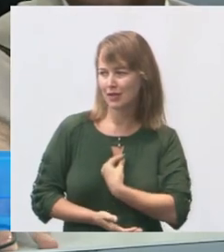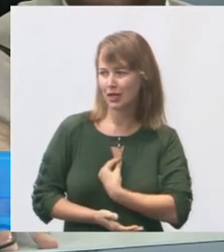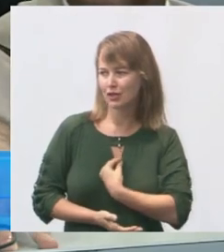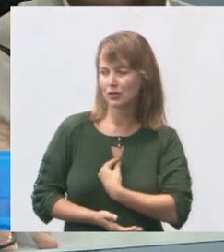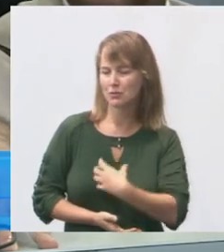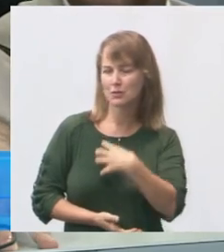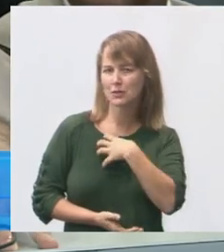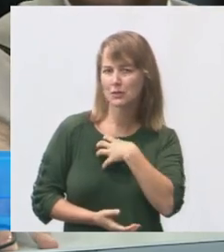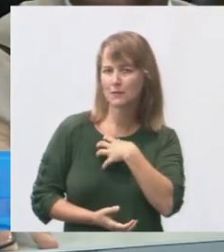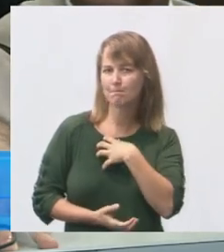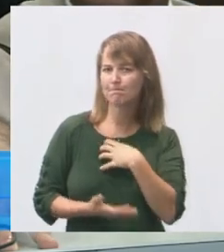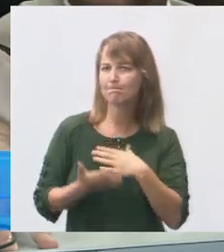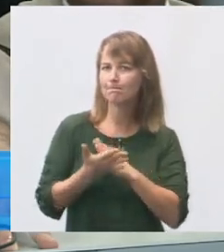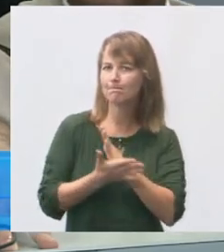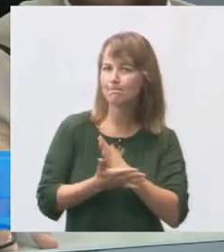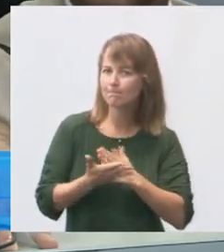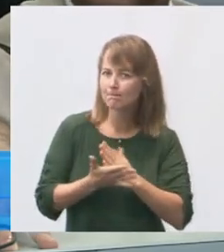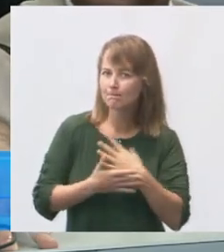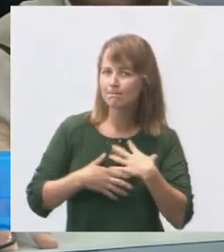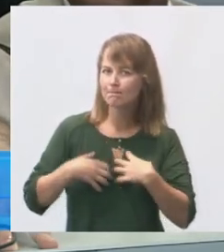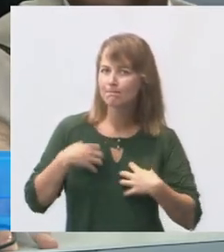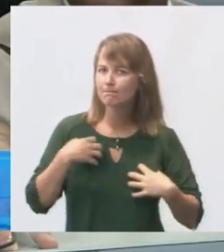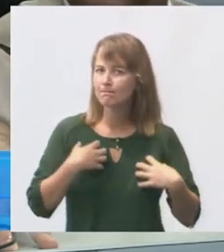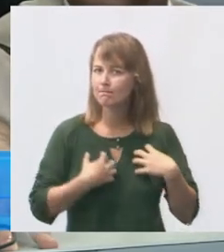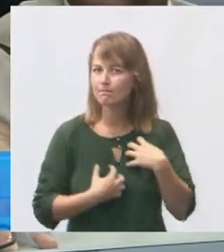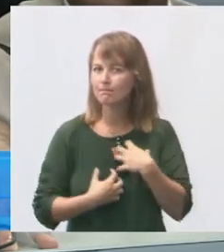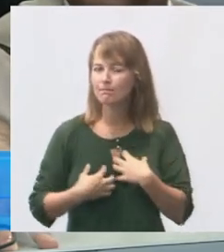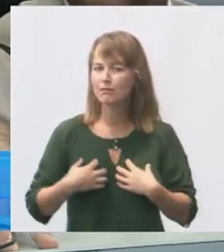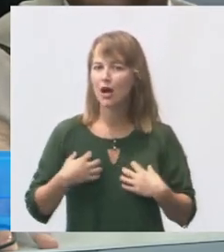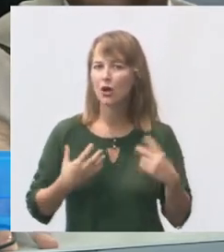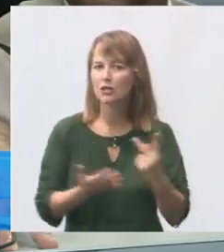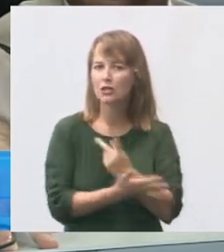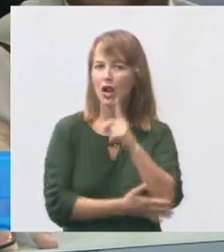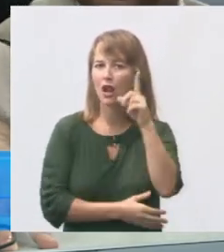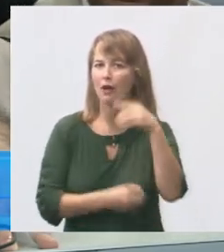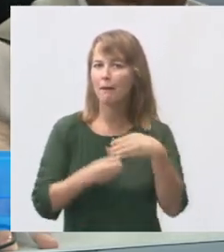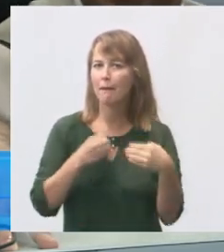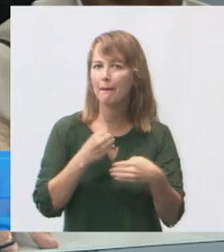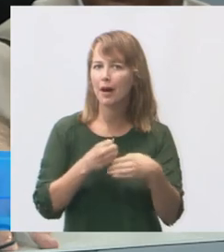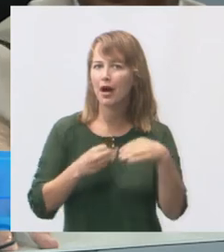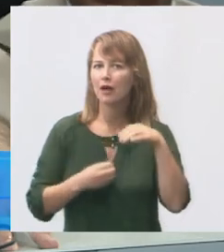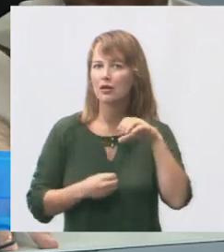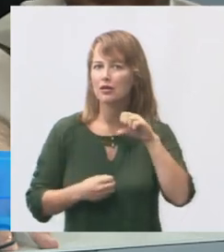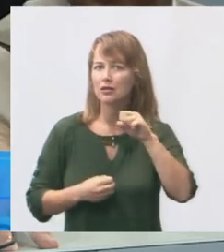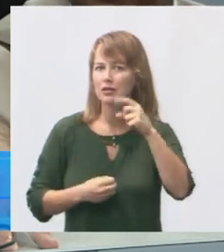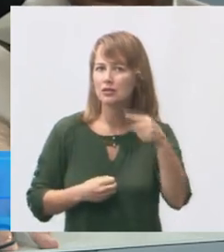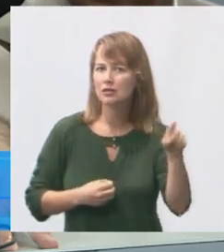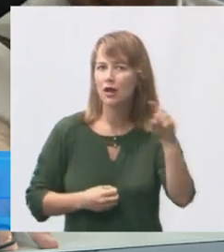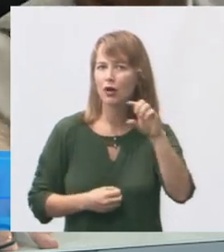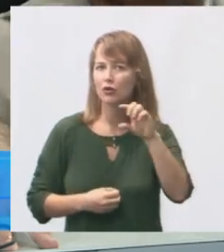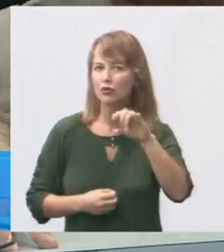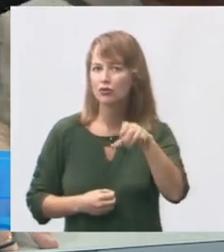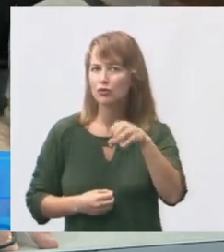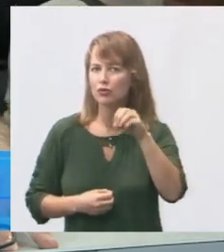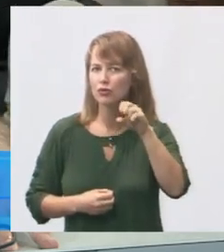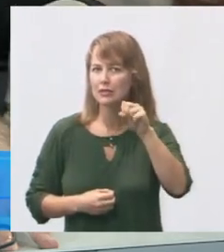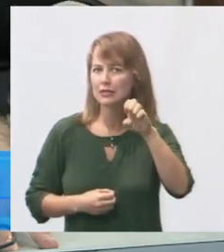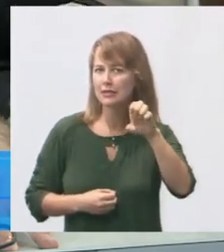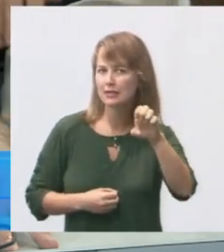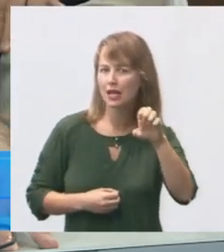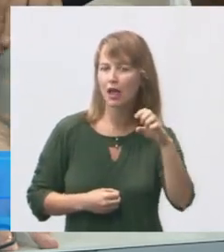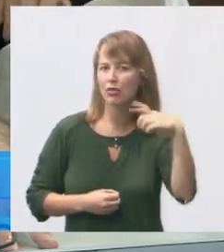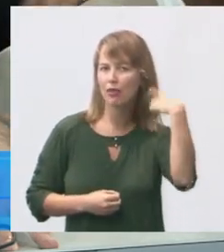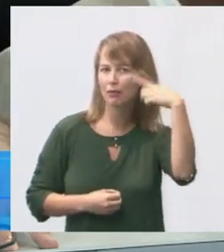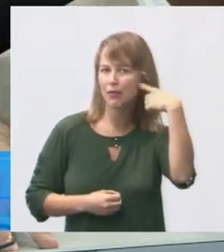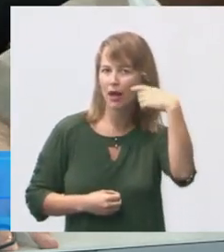sinto muito chateado pelo que aconteceu sexta-feira passada no bairro São José eu acho um absurdo um deputado